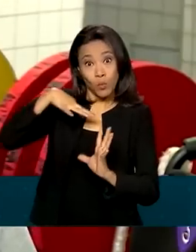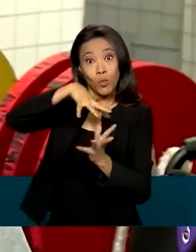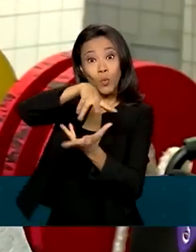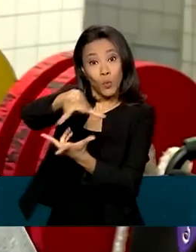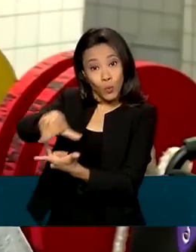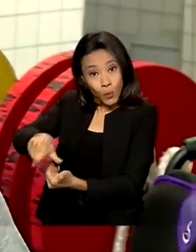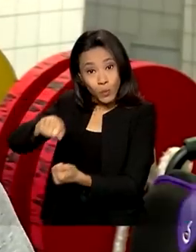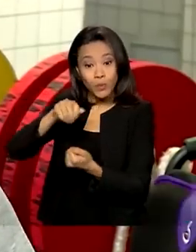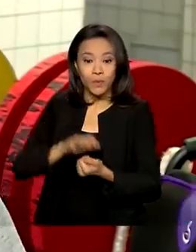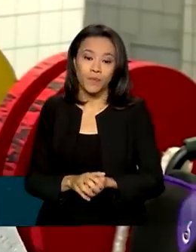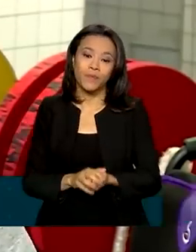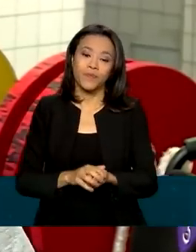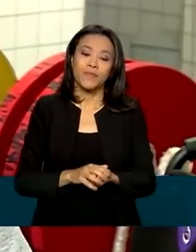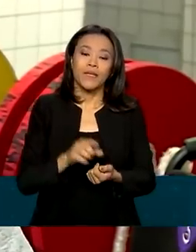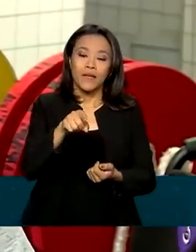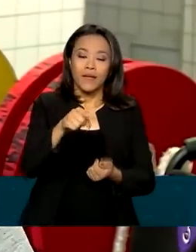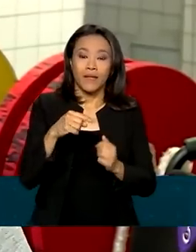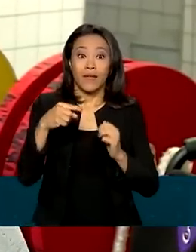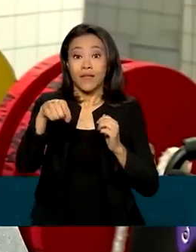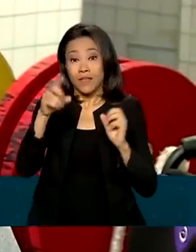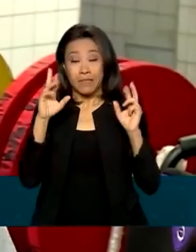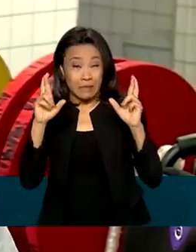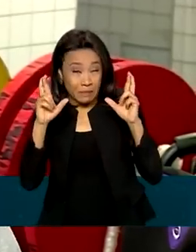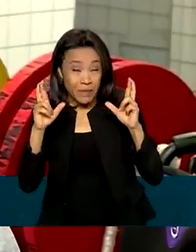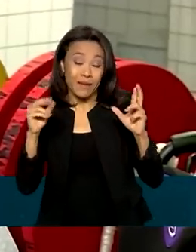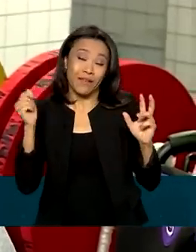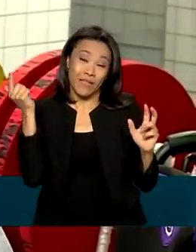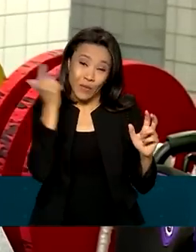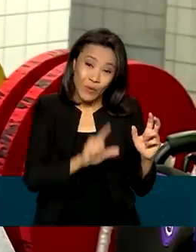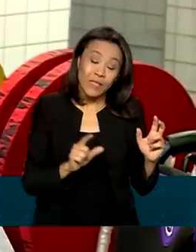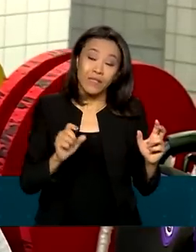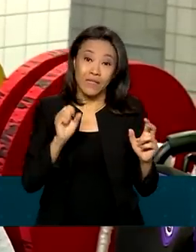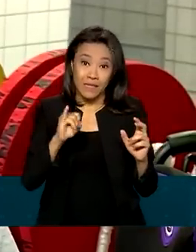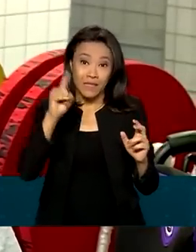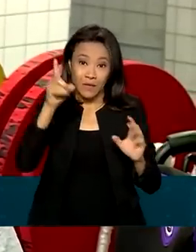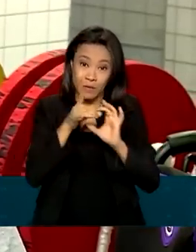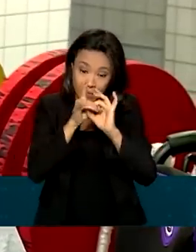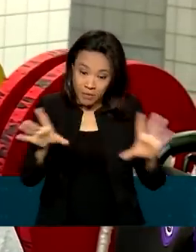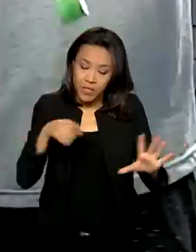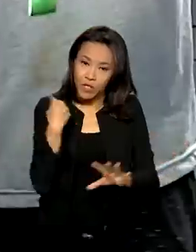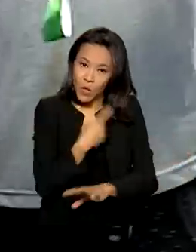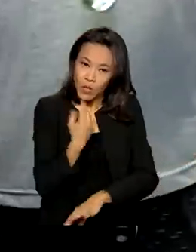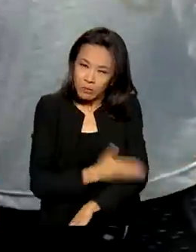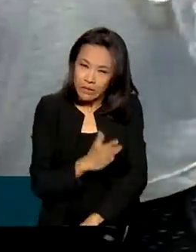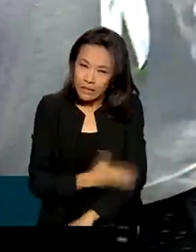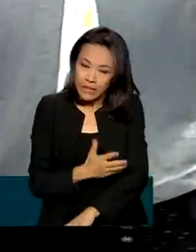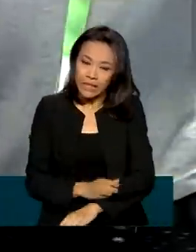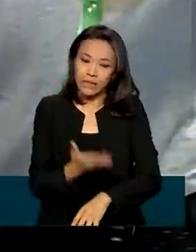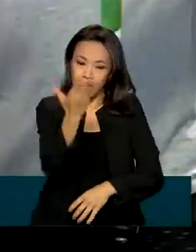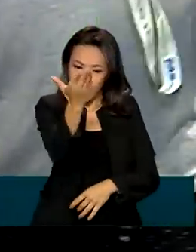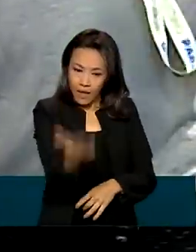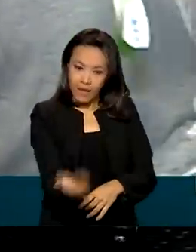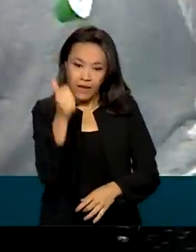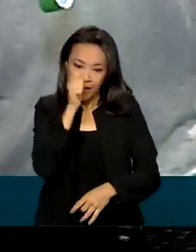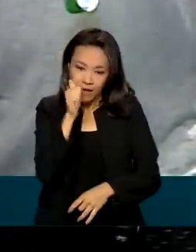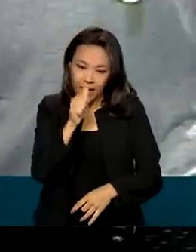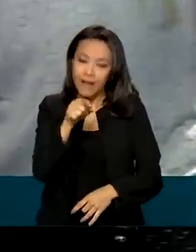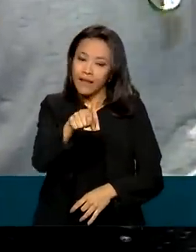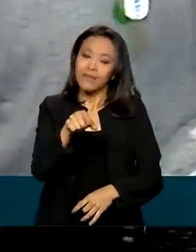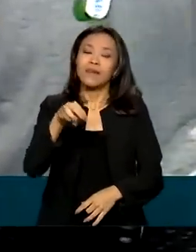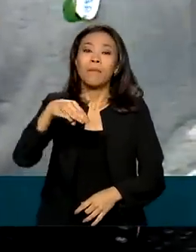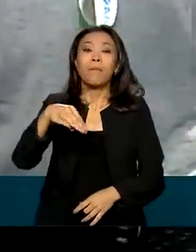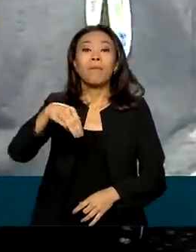expectativa sempre é grande, Espero que dê tudo certo. Se Deus quiser, a gente está treinando, né? A para-atleta Maria se sente